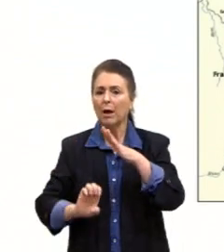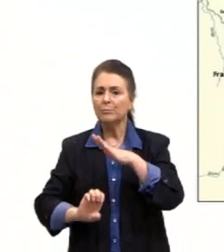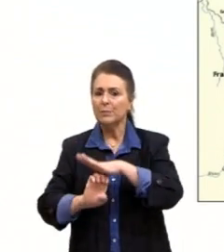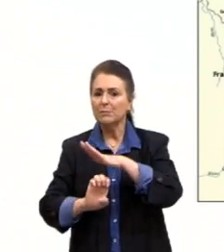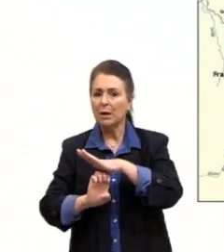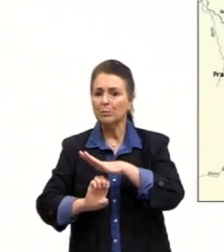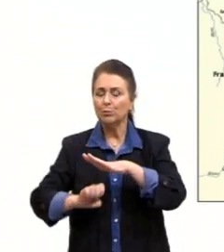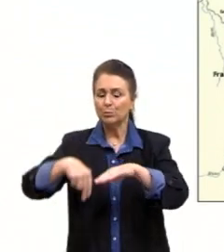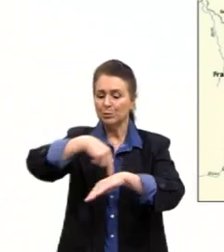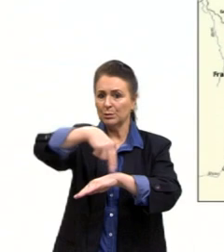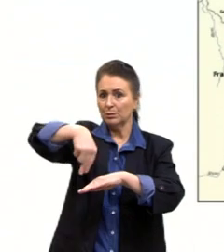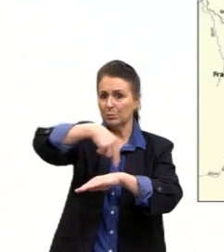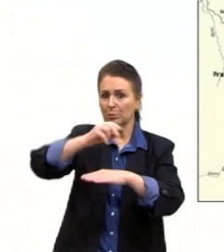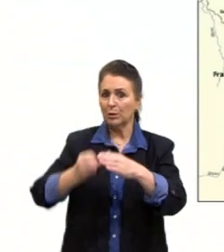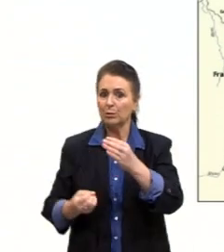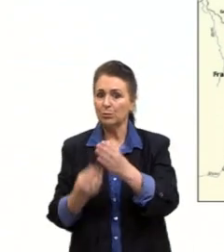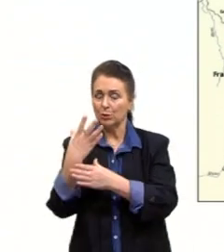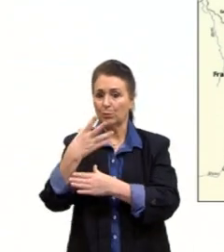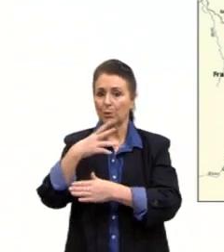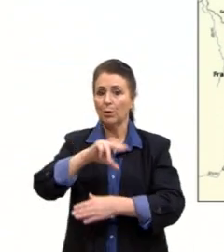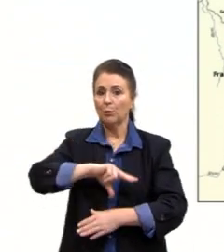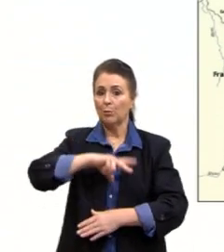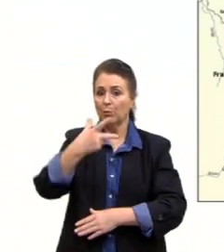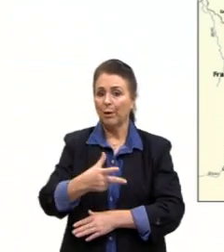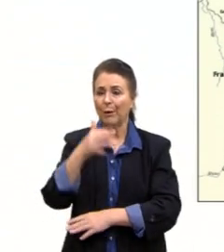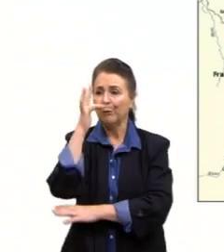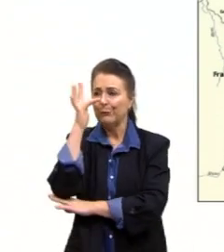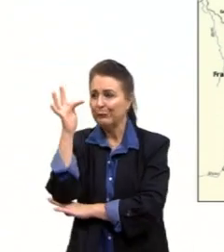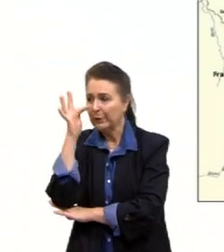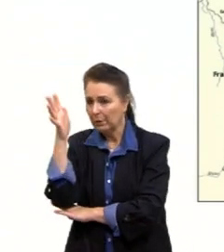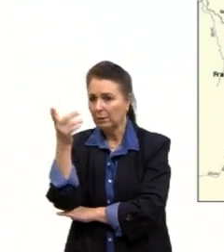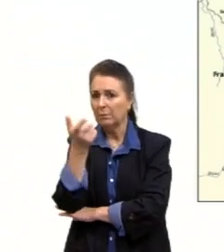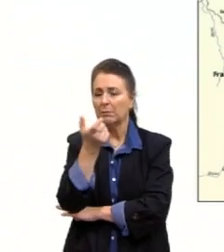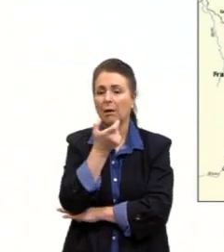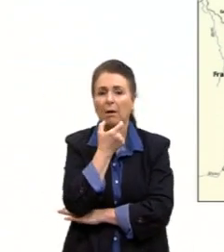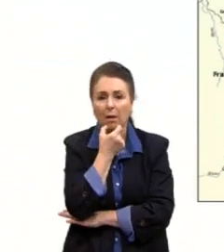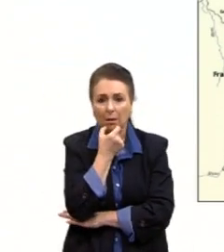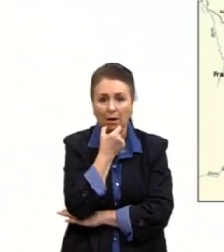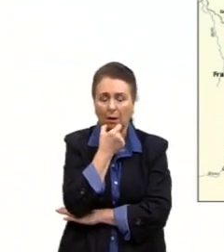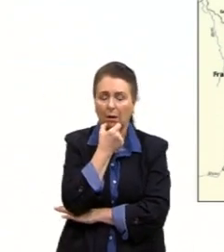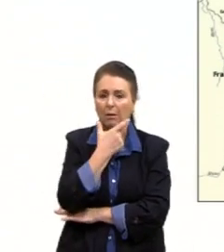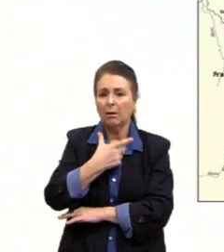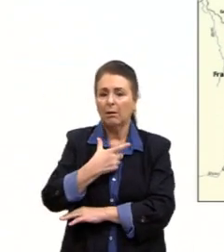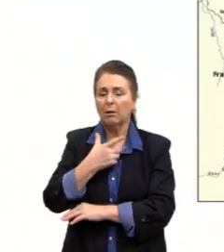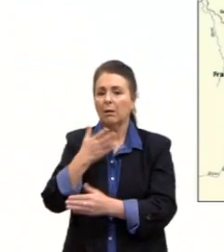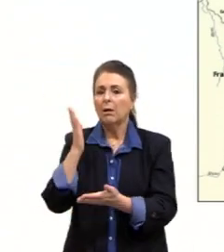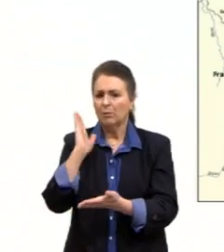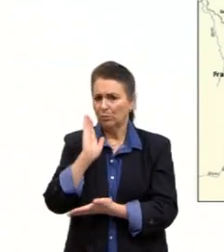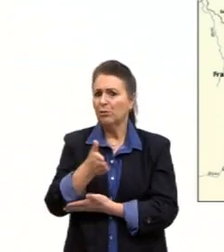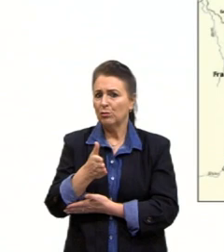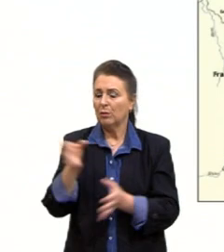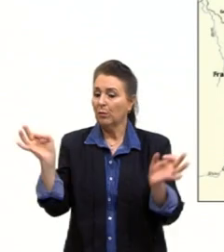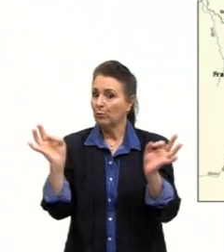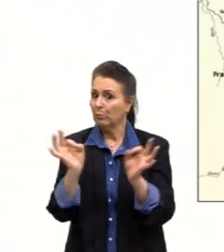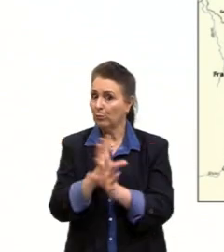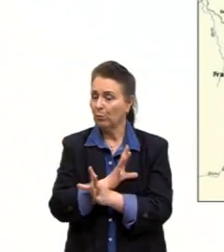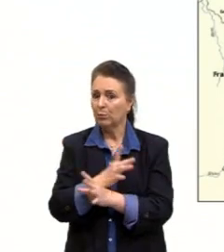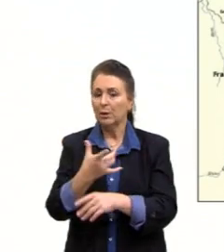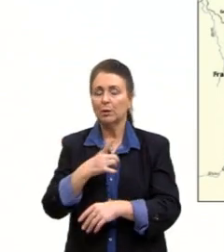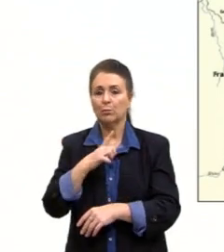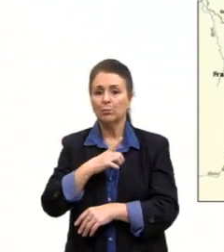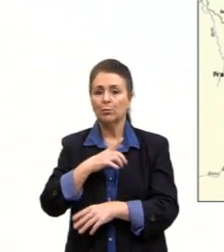Idade Média ali, Portugal, França, Inglaterra, que já estavam formadas no século XV, Portugal,